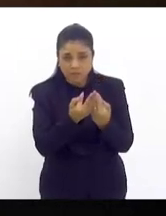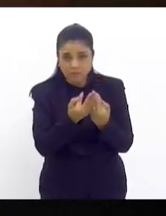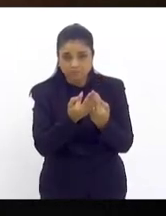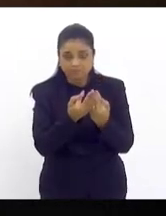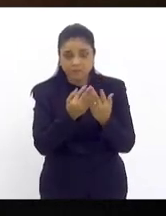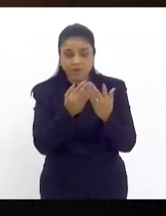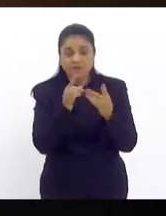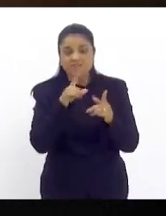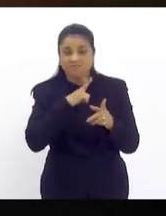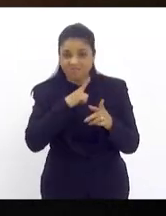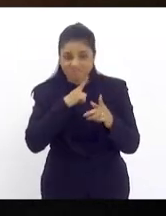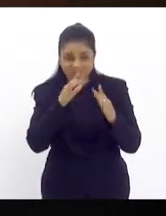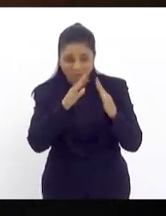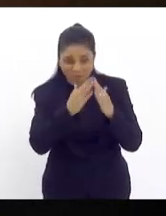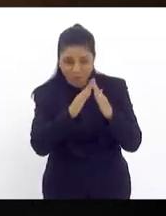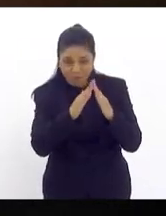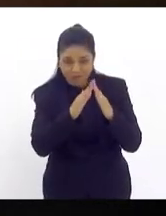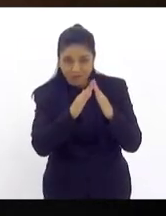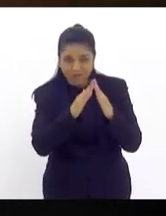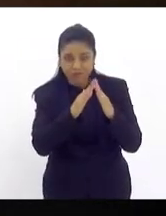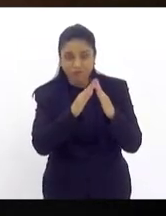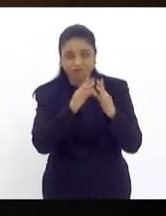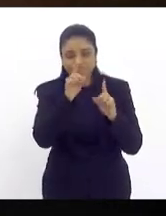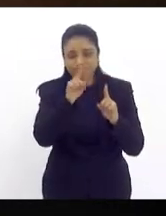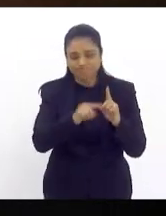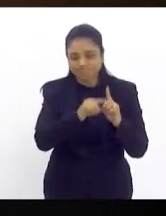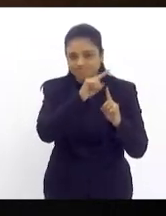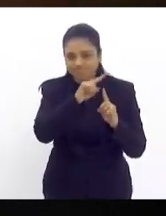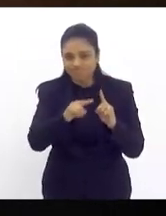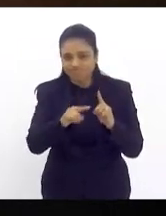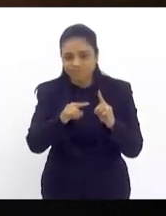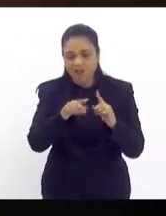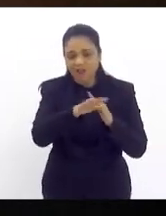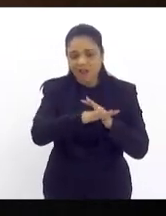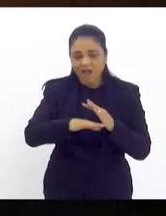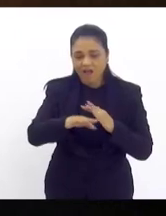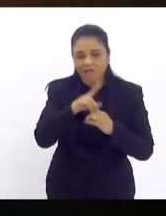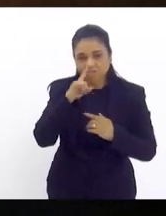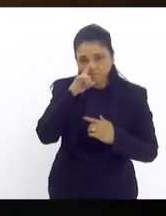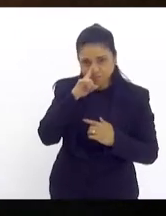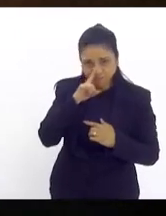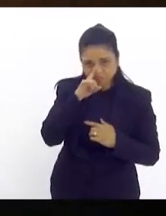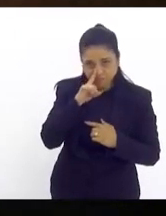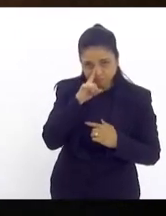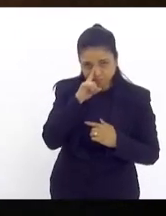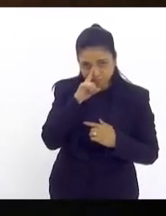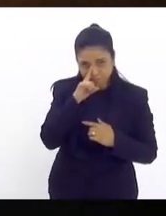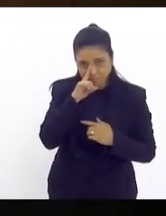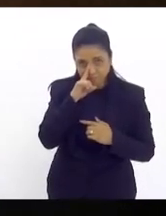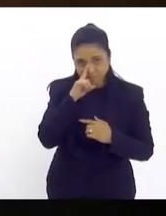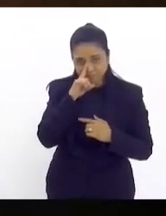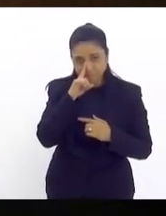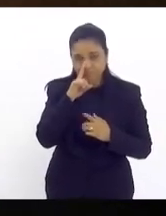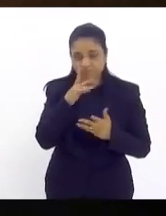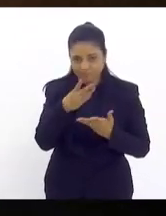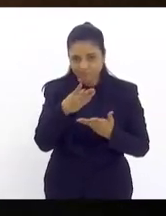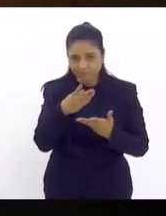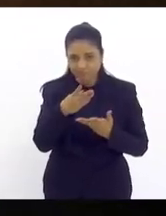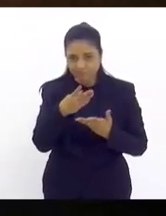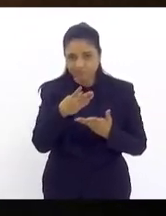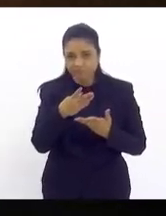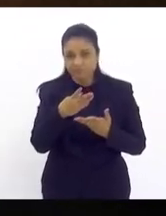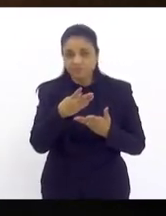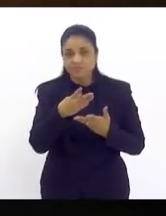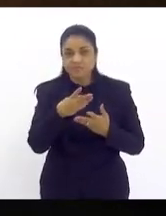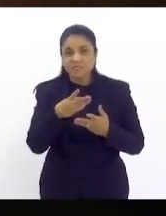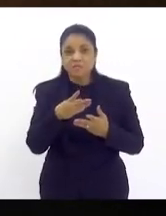suas moradias interditadas em área de risco e infelizmente nem